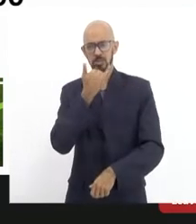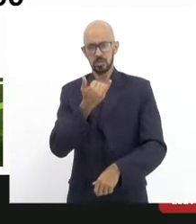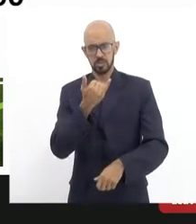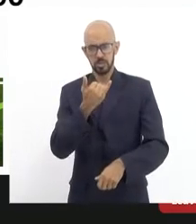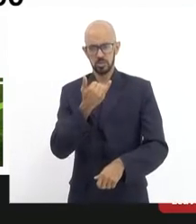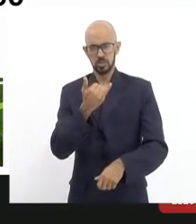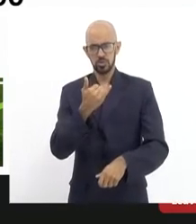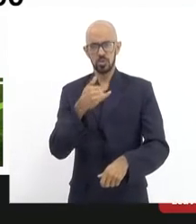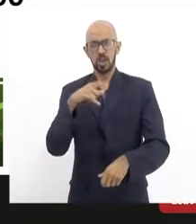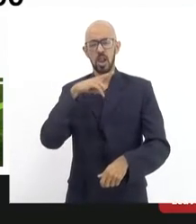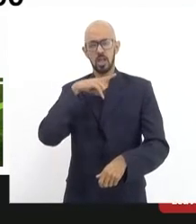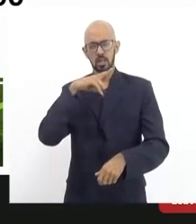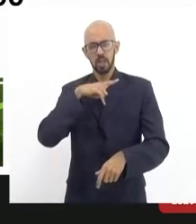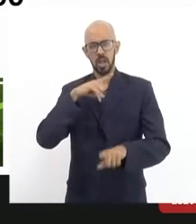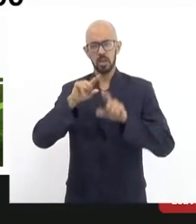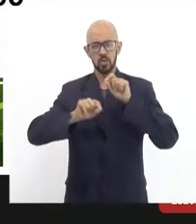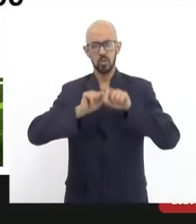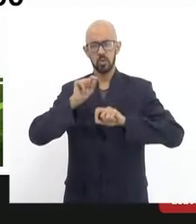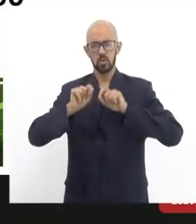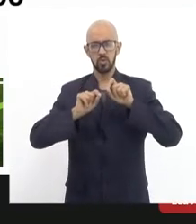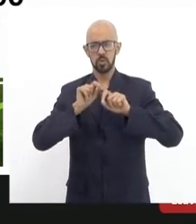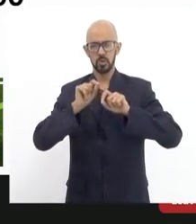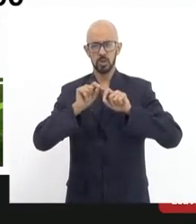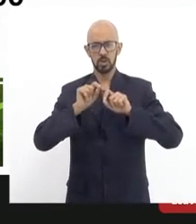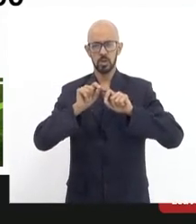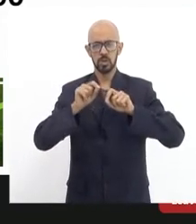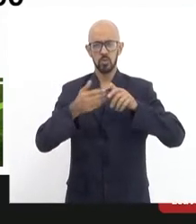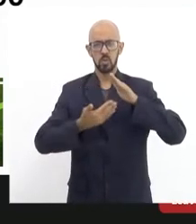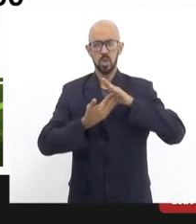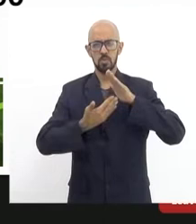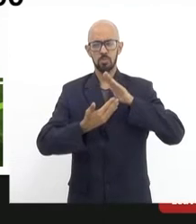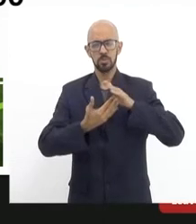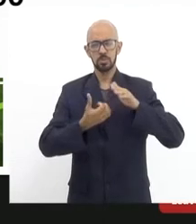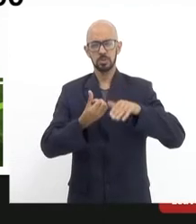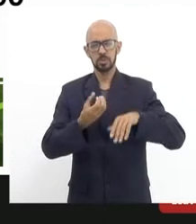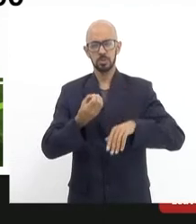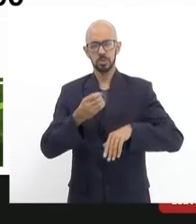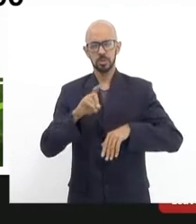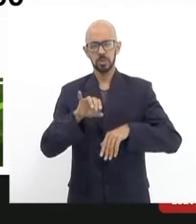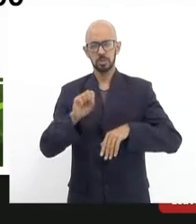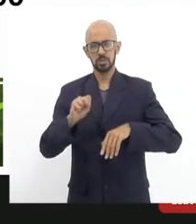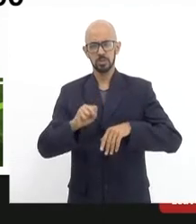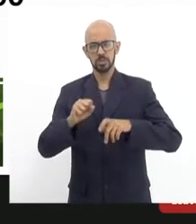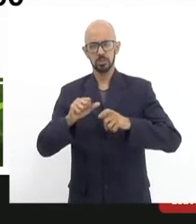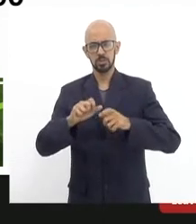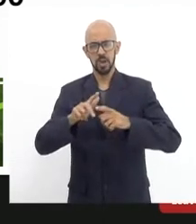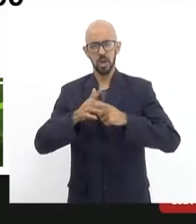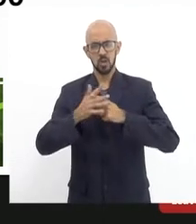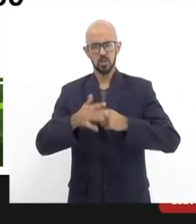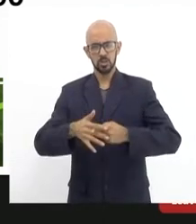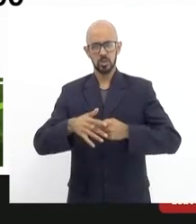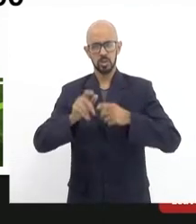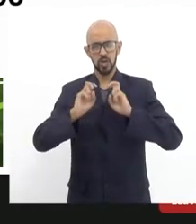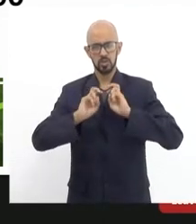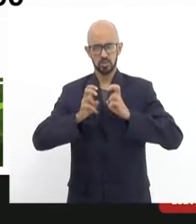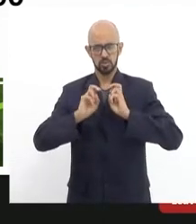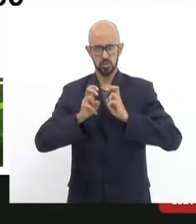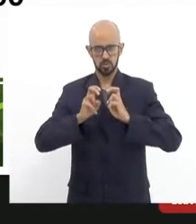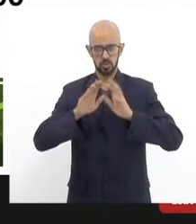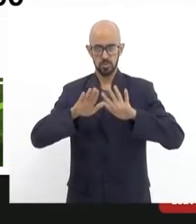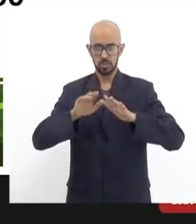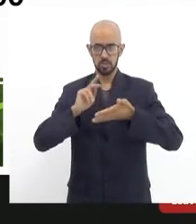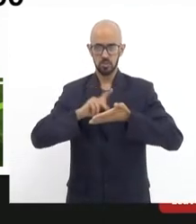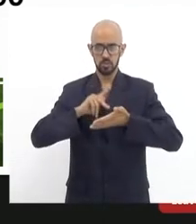Ela tem, ela coloca um prazo de 60 dias para reformar os bondes. Na verdade, o que que